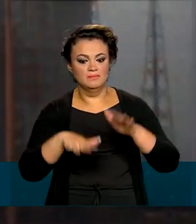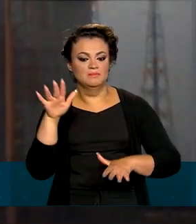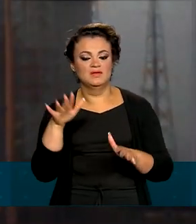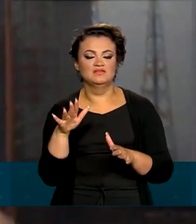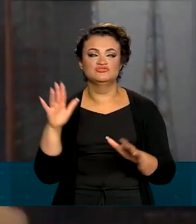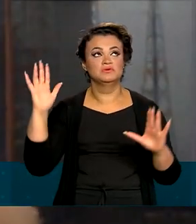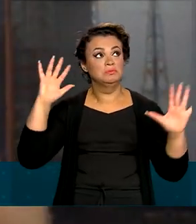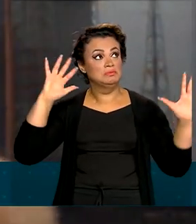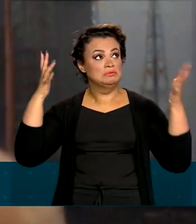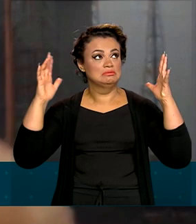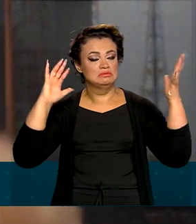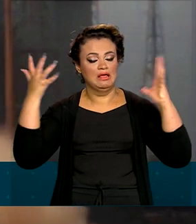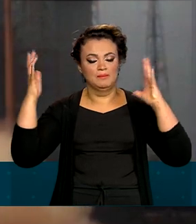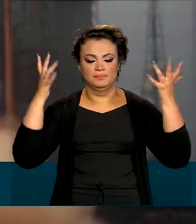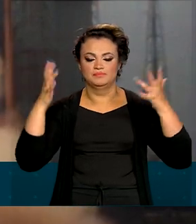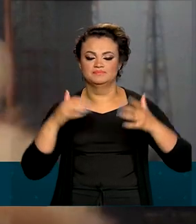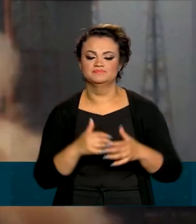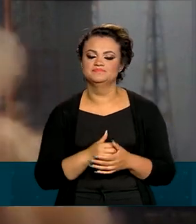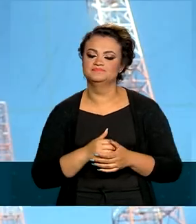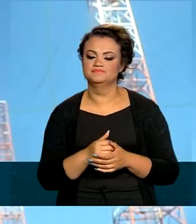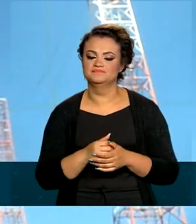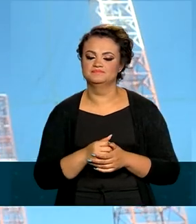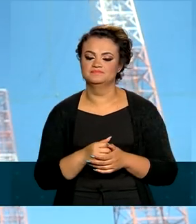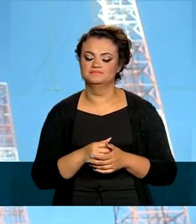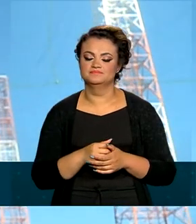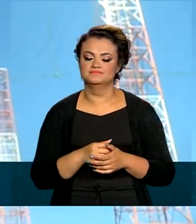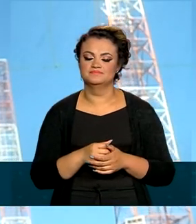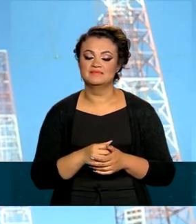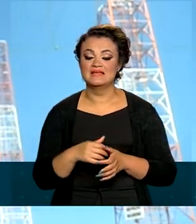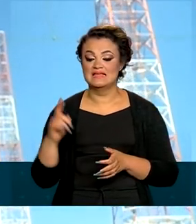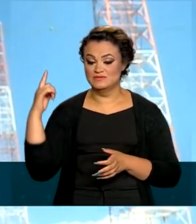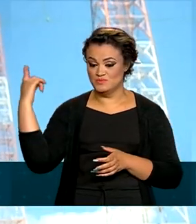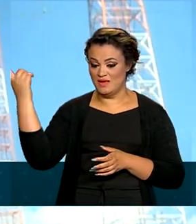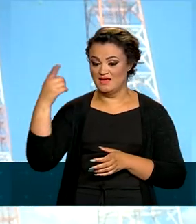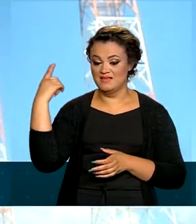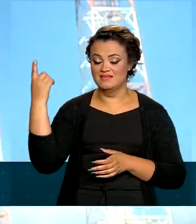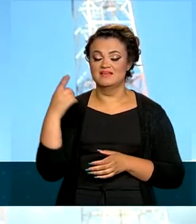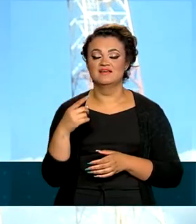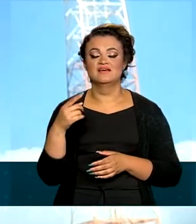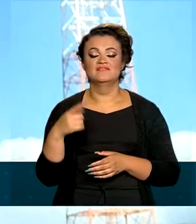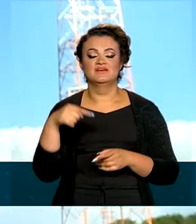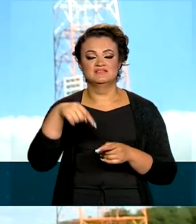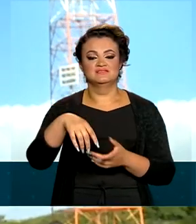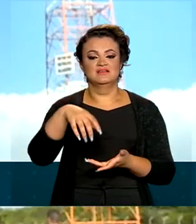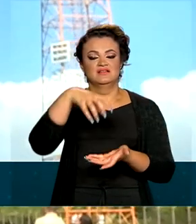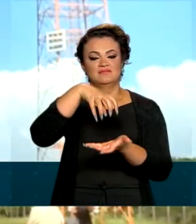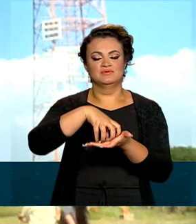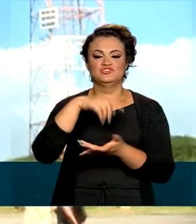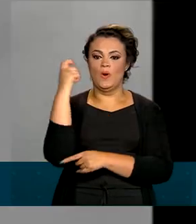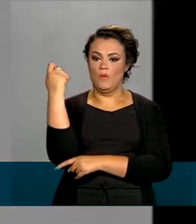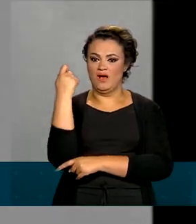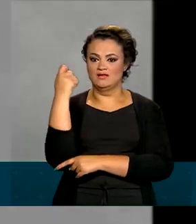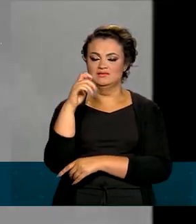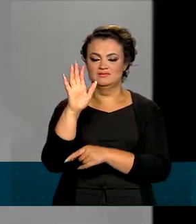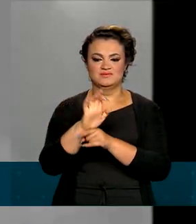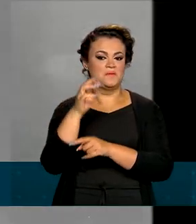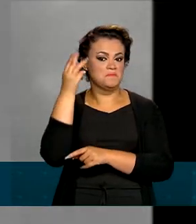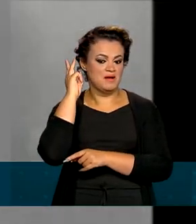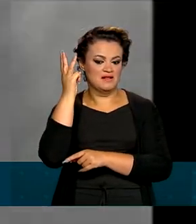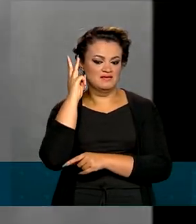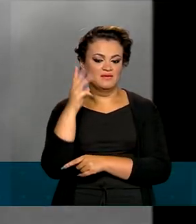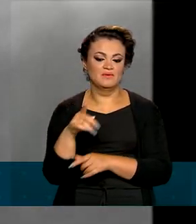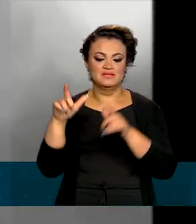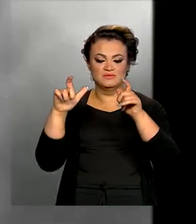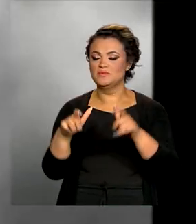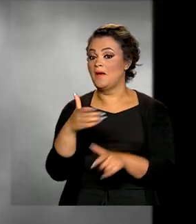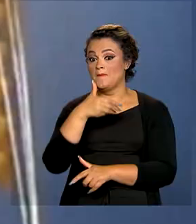condições meteorológicas e atmosféricas. A operação será feita a partir da base de Alcântara, no Maranhão, considerado o melhor